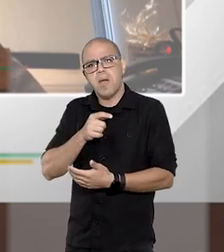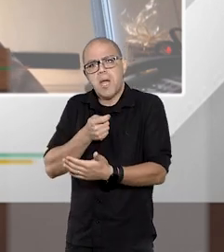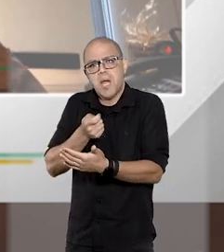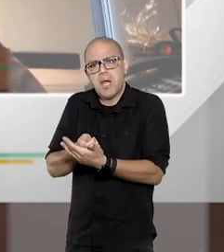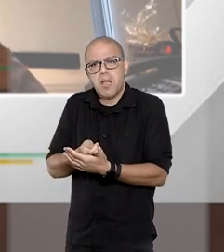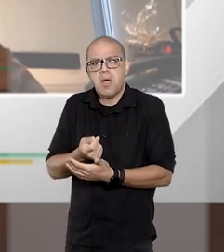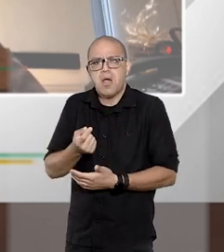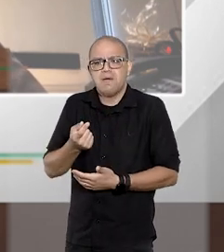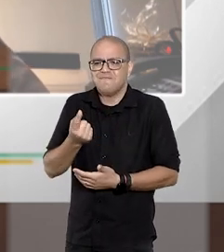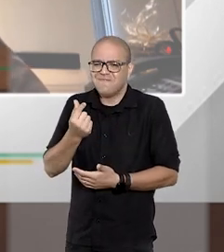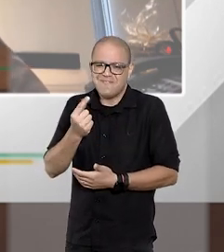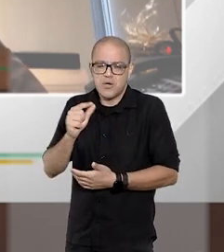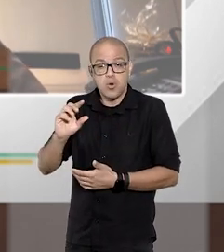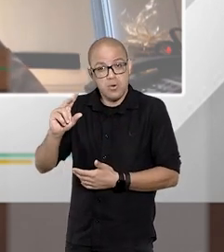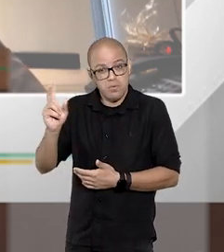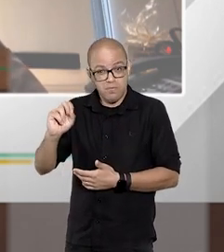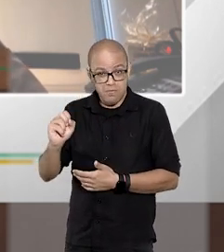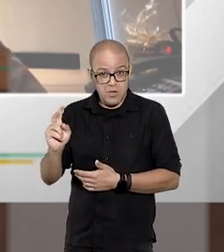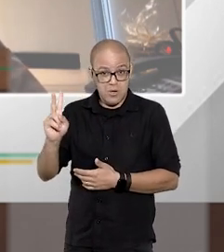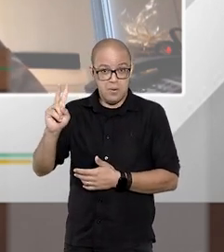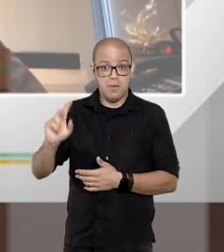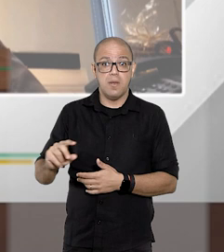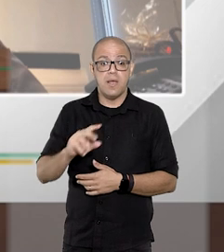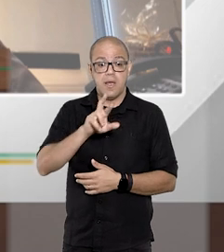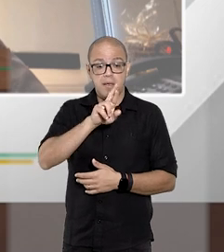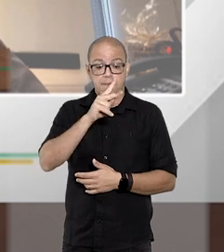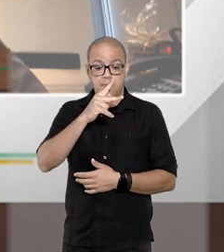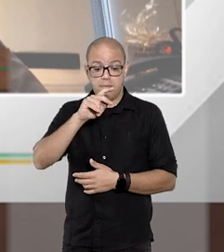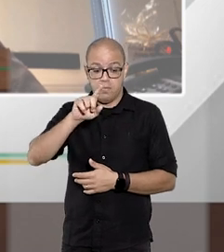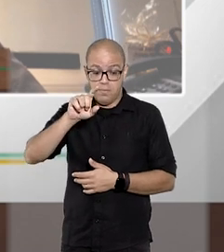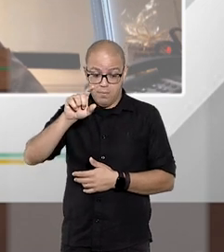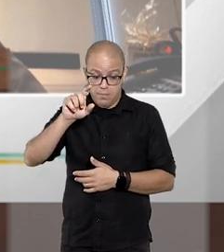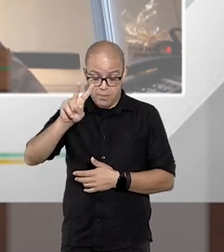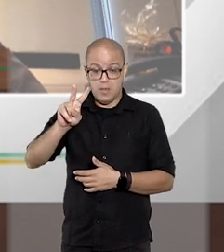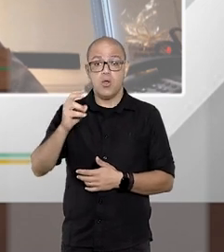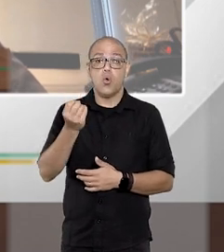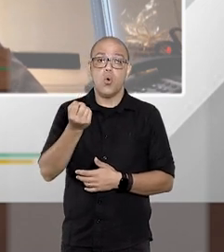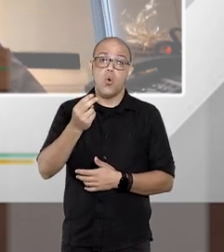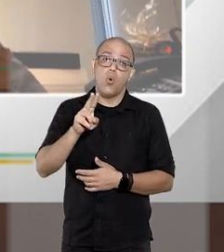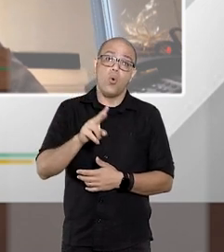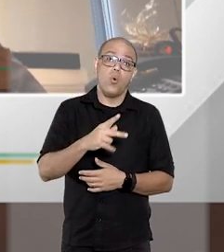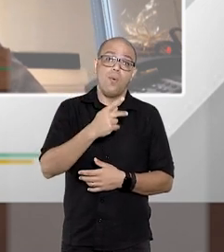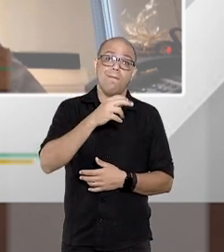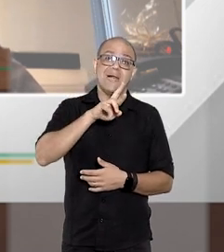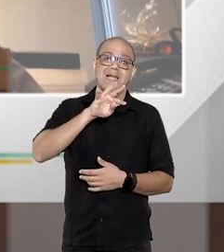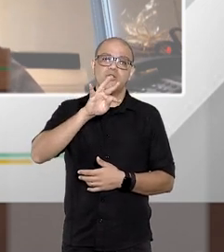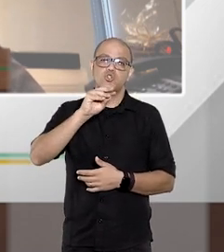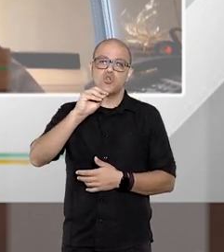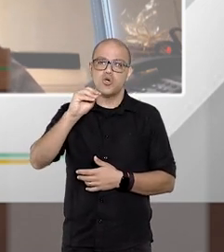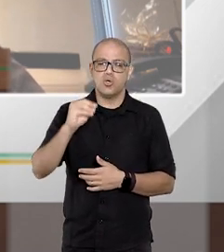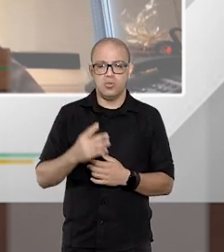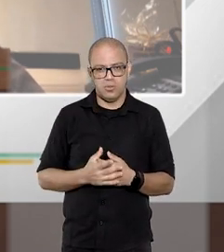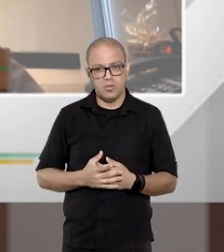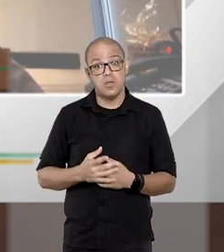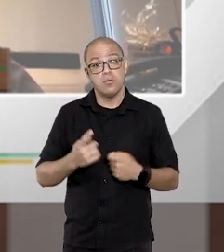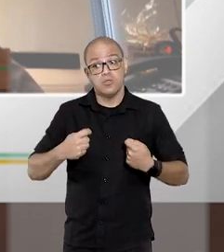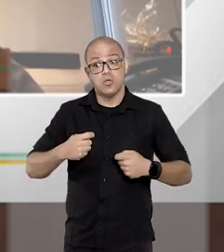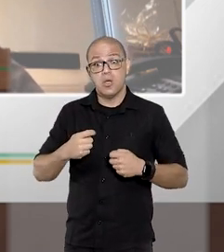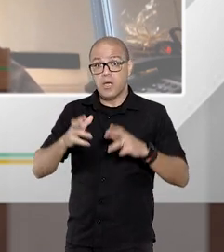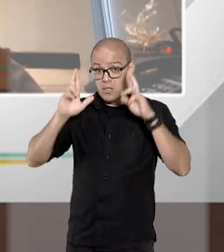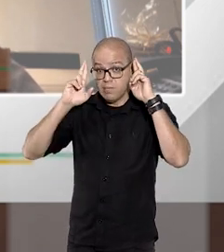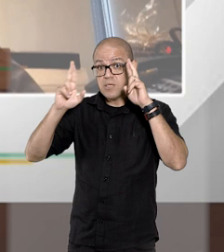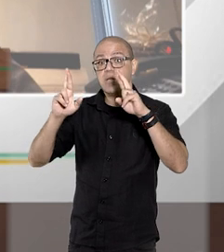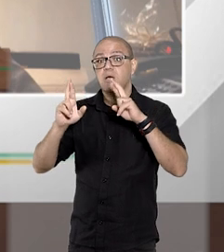requisição de pequeno valor que é o chamado RPV ou precatório o que eu tenho que respeitar é o valor ele não